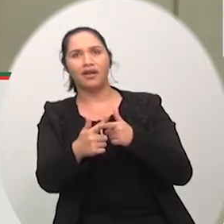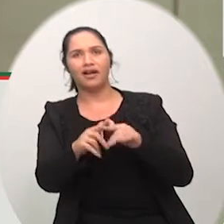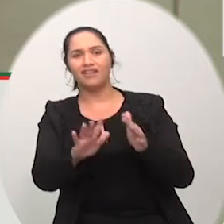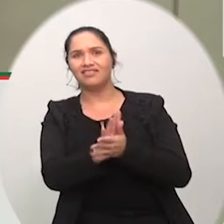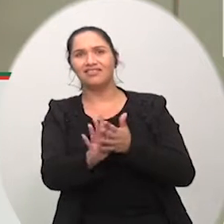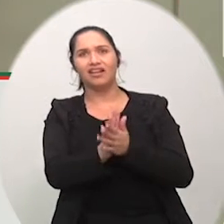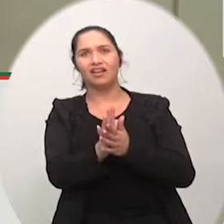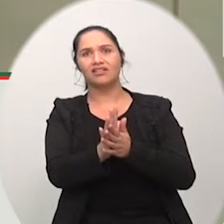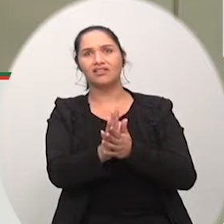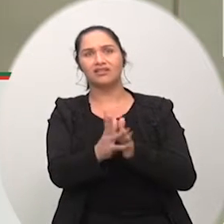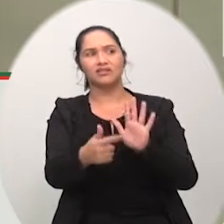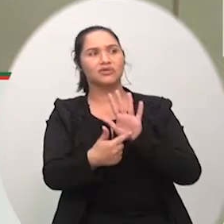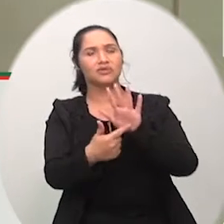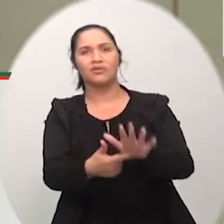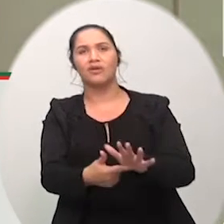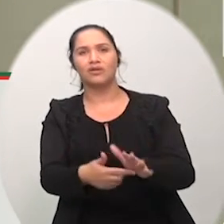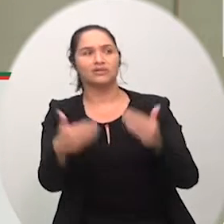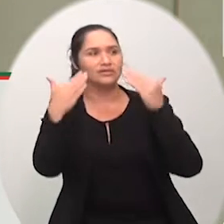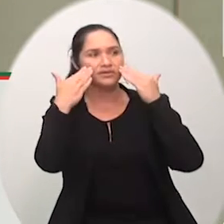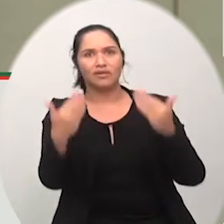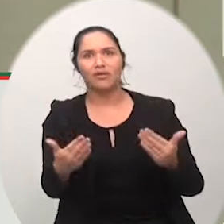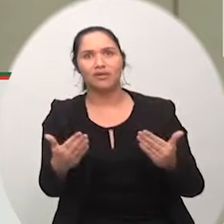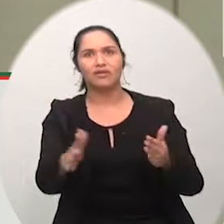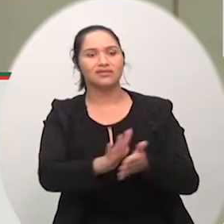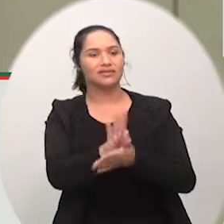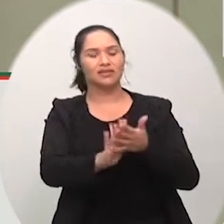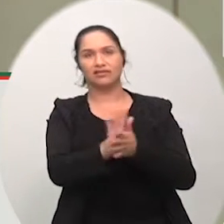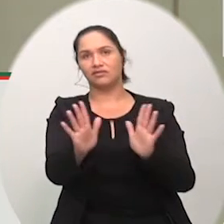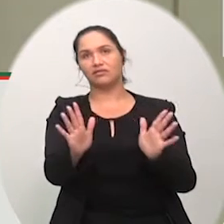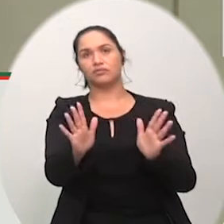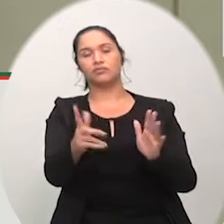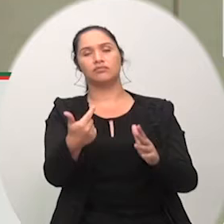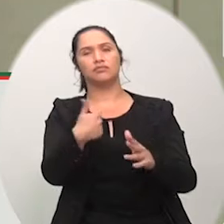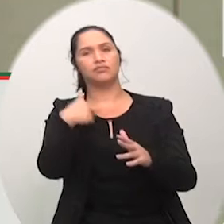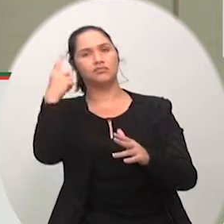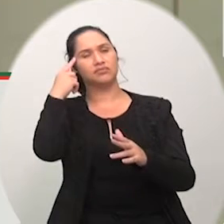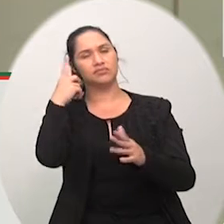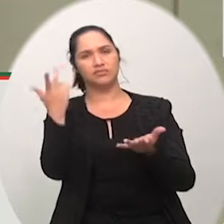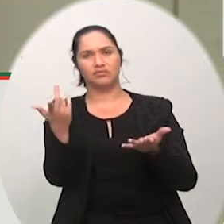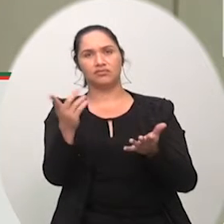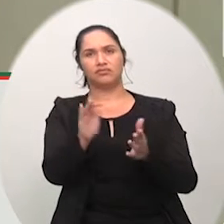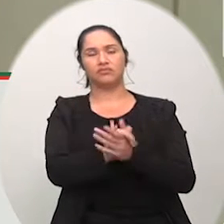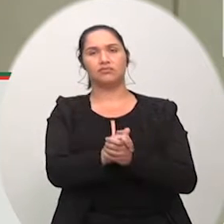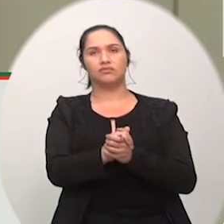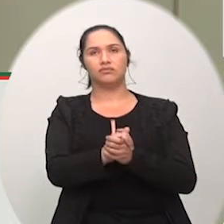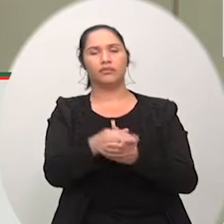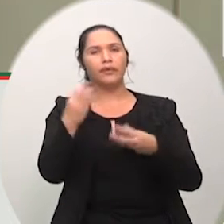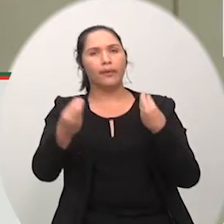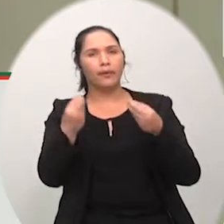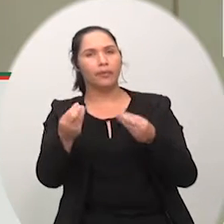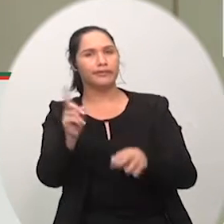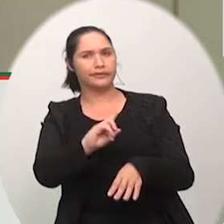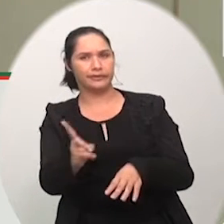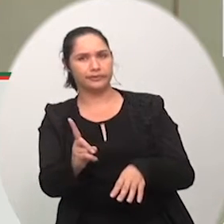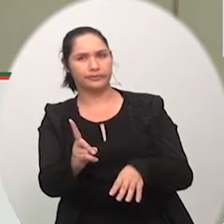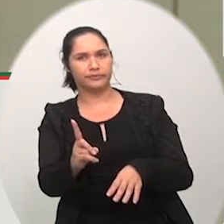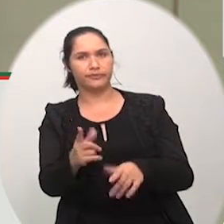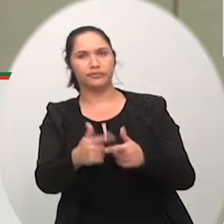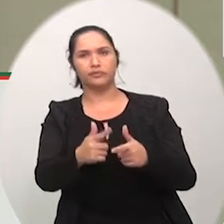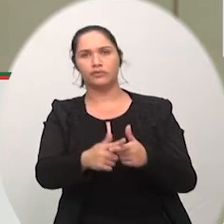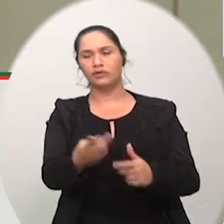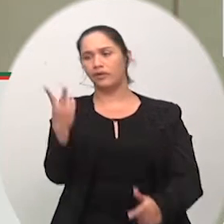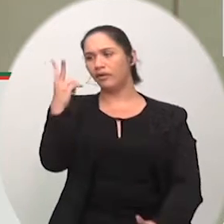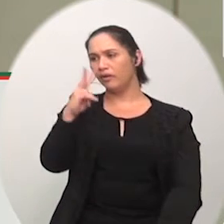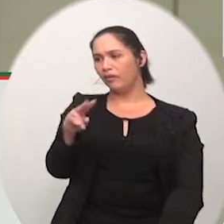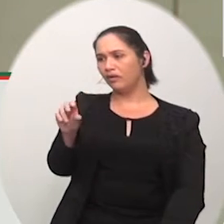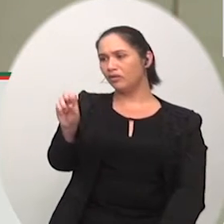de manifestação e isso acaba sendo um pouco complicado de ver um sindicato que